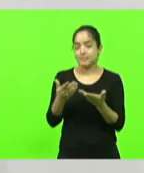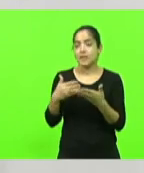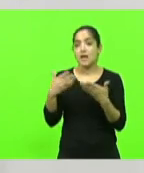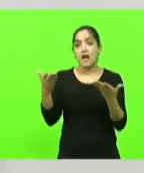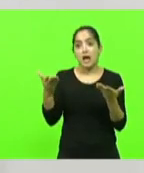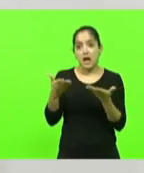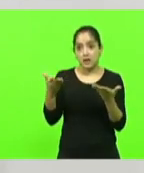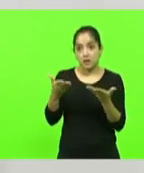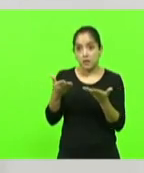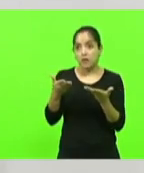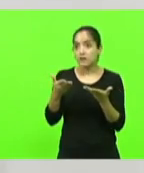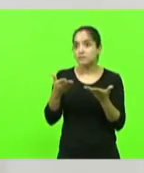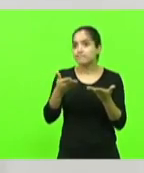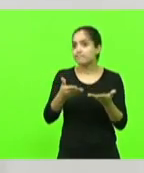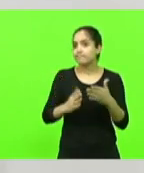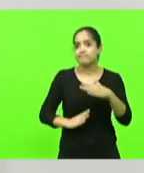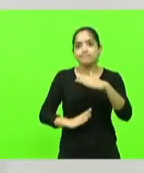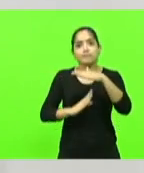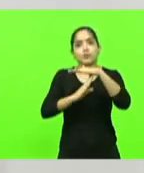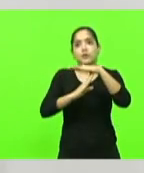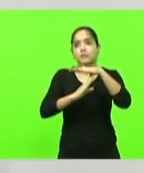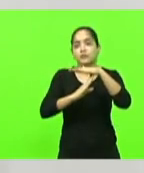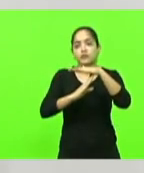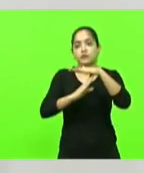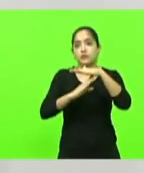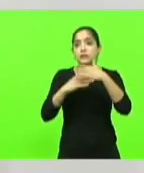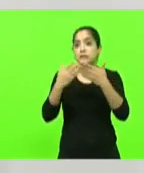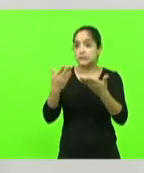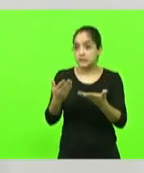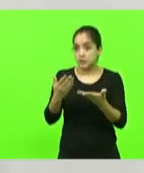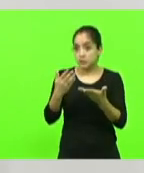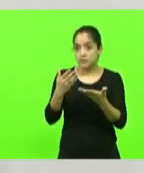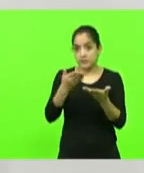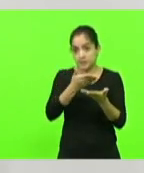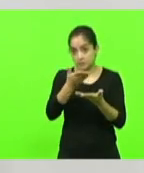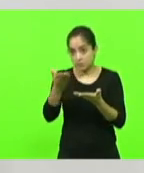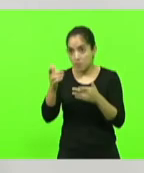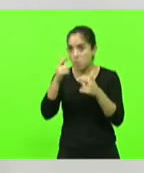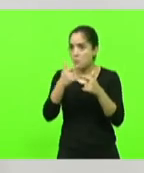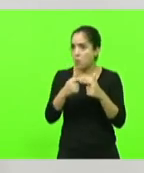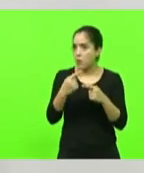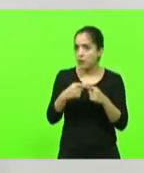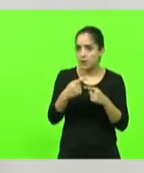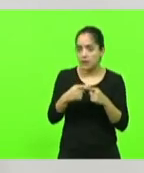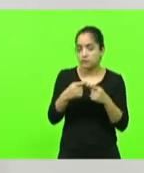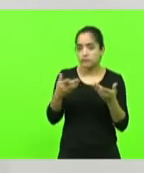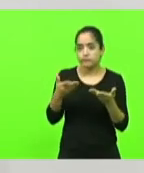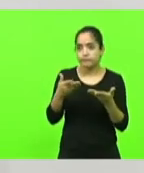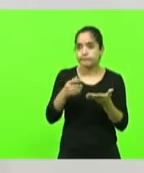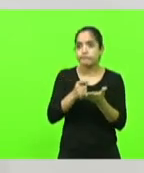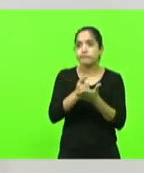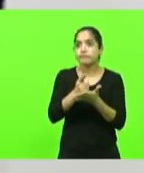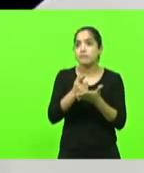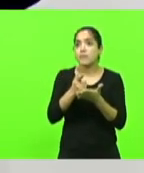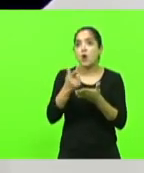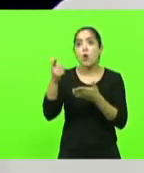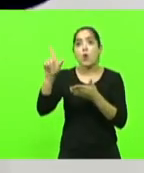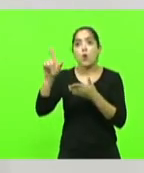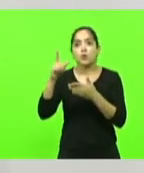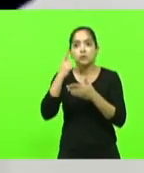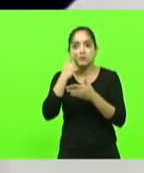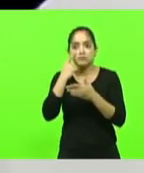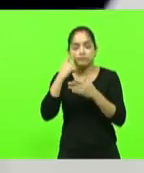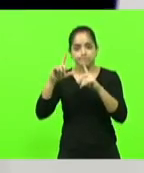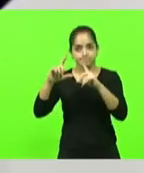a gente chegou no limite do desespero então para quem não sabe o porquê que nós pagamos essa conta no dia de hoje tem uma próxima imagem só um pouquinho